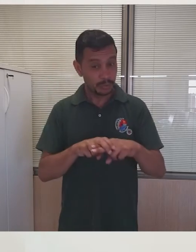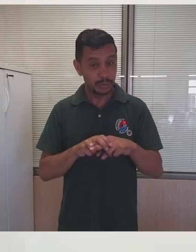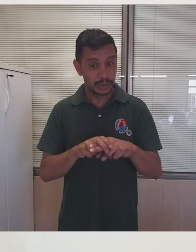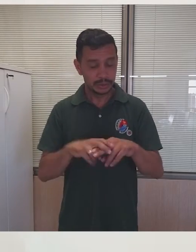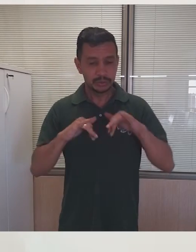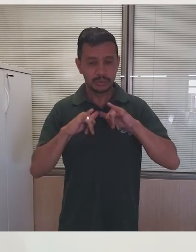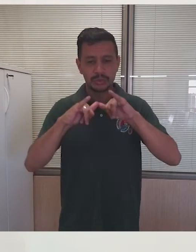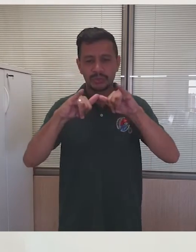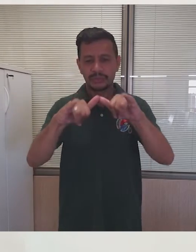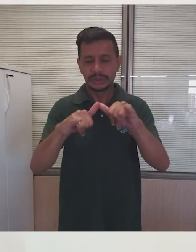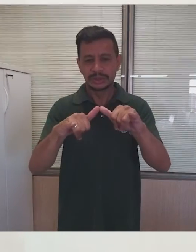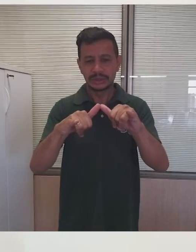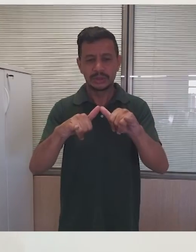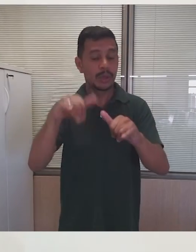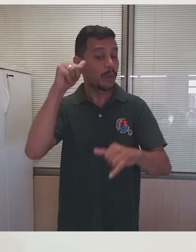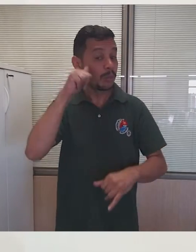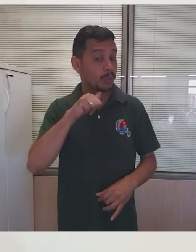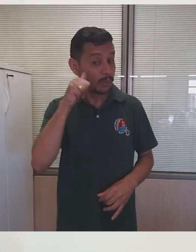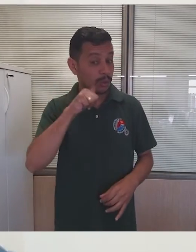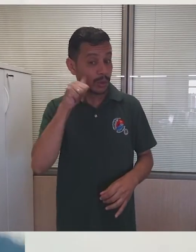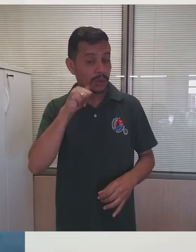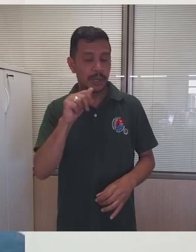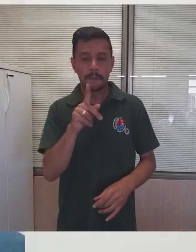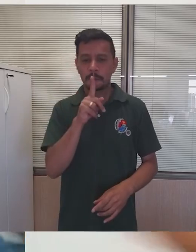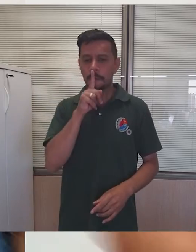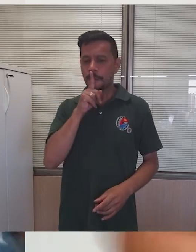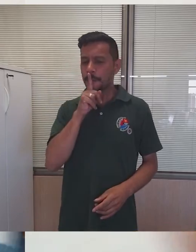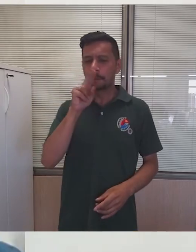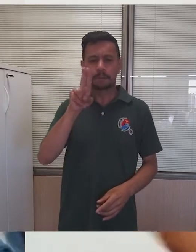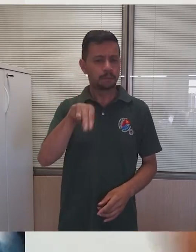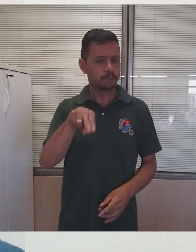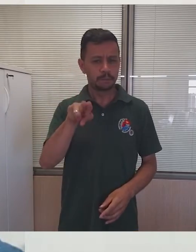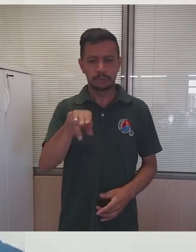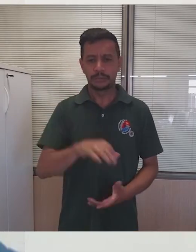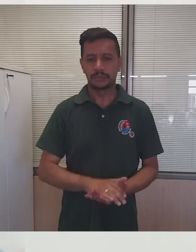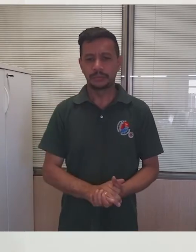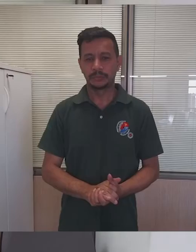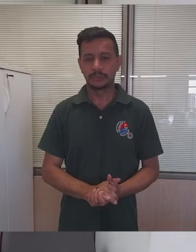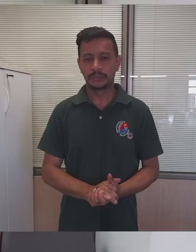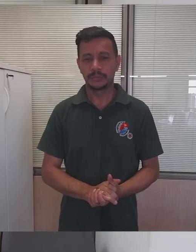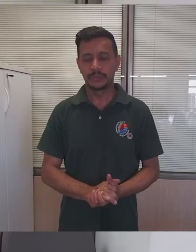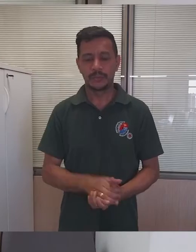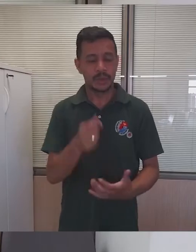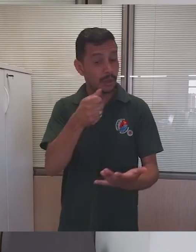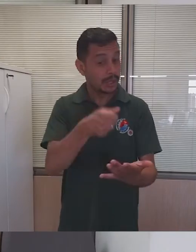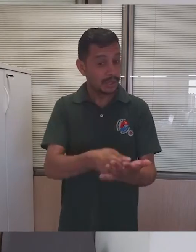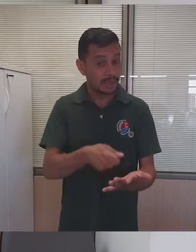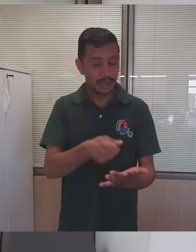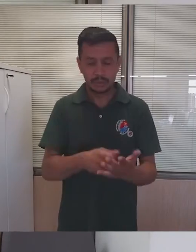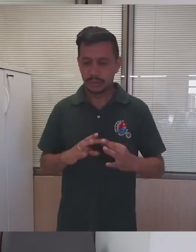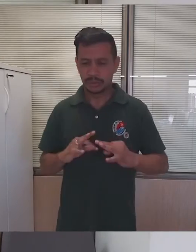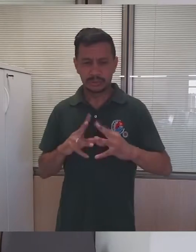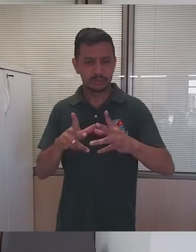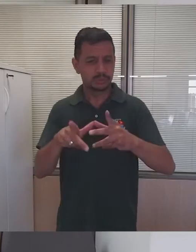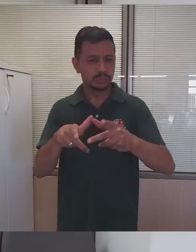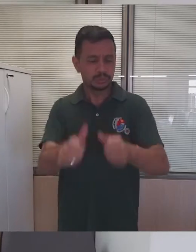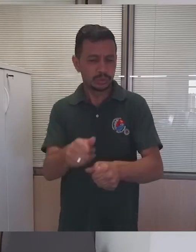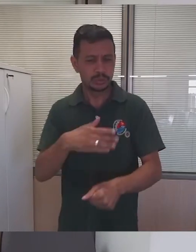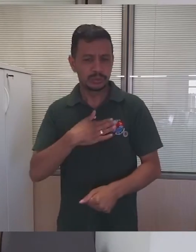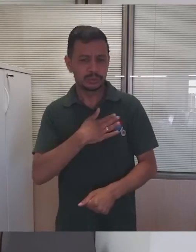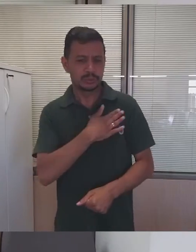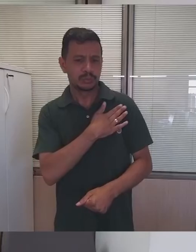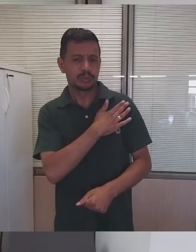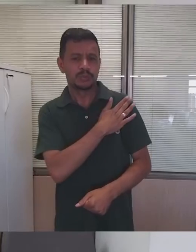Por isso aqui eu digo, mulheres, não se calem nunca! A luta contra